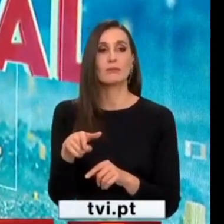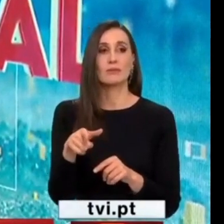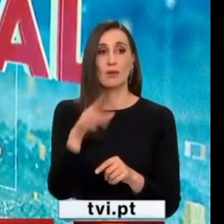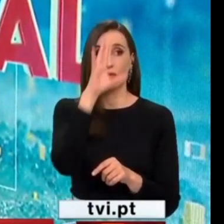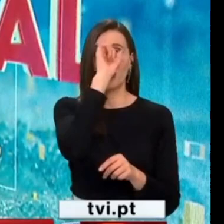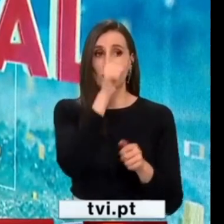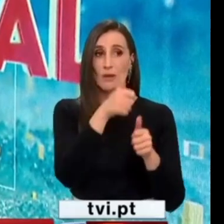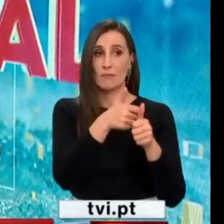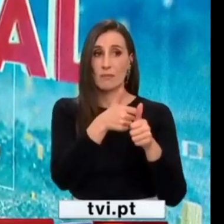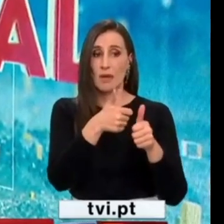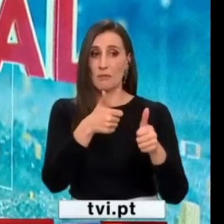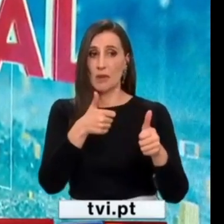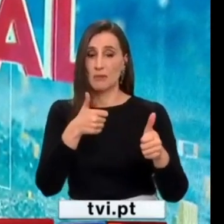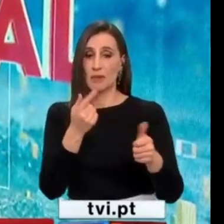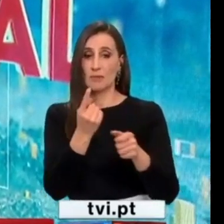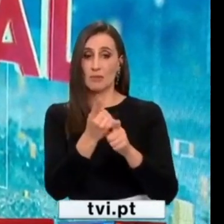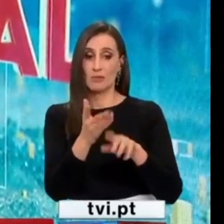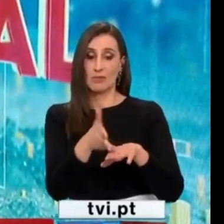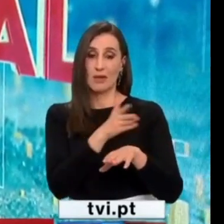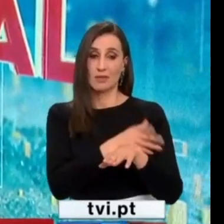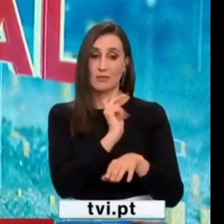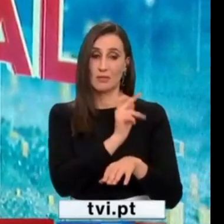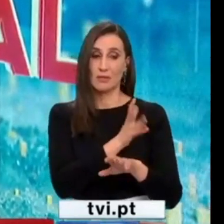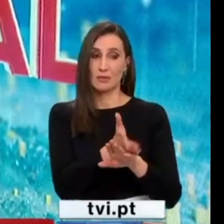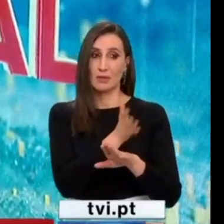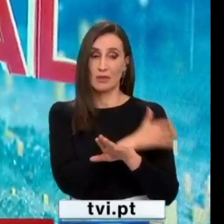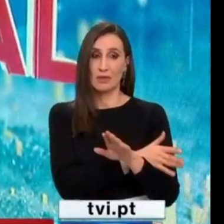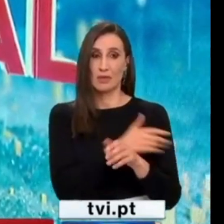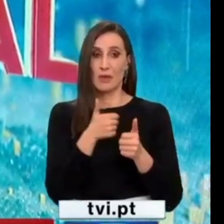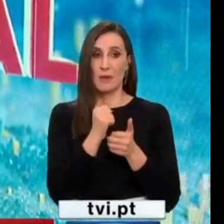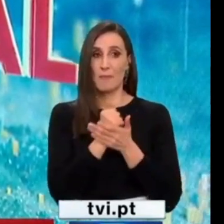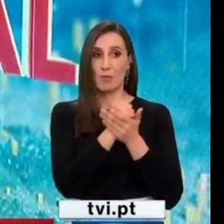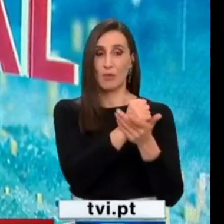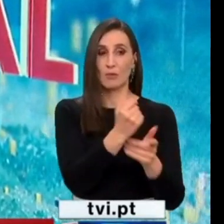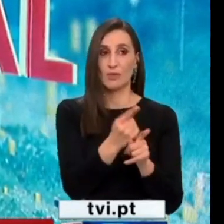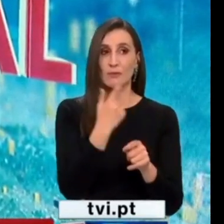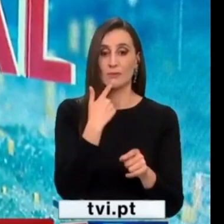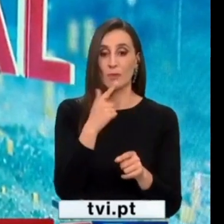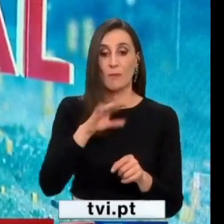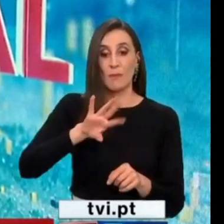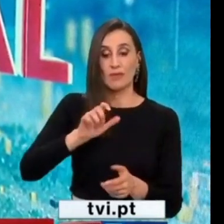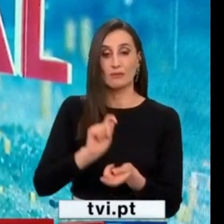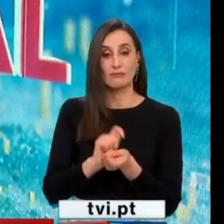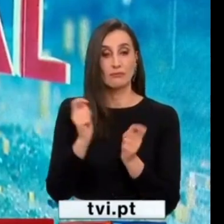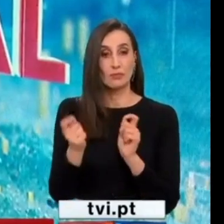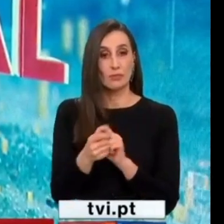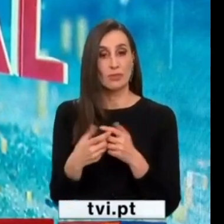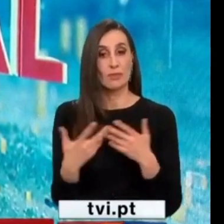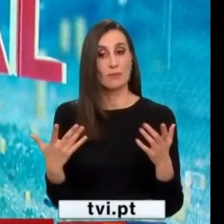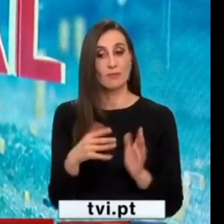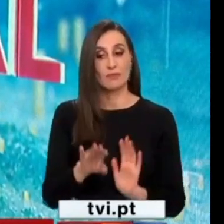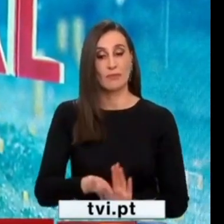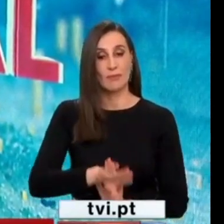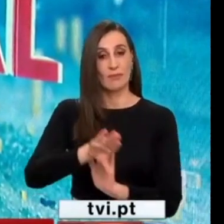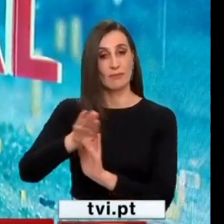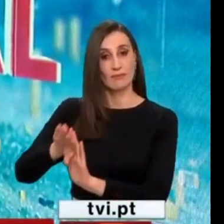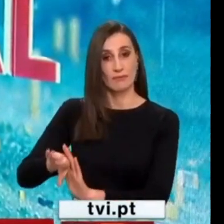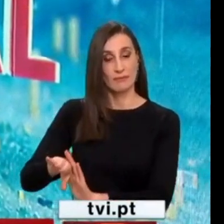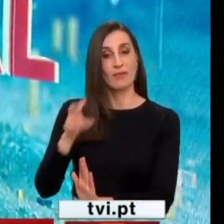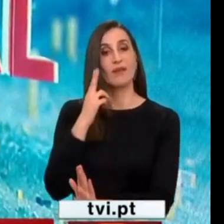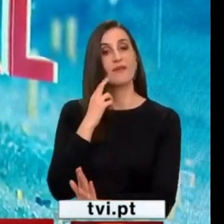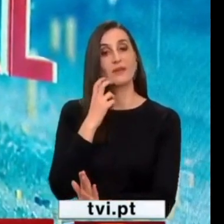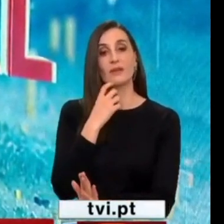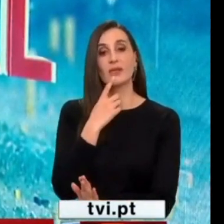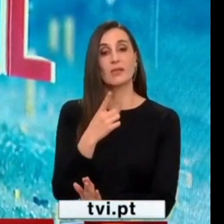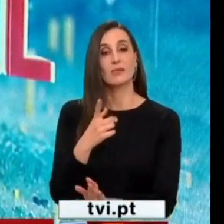descolar do governo depois de o ter apoiado nos últimos anos porque percebeu que o país mudou e a maioria de direita, diz Ventura,